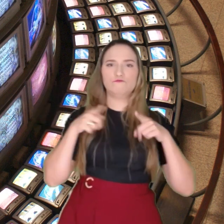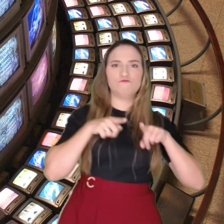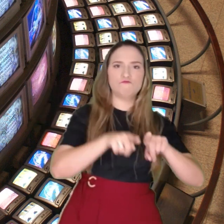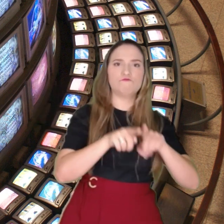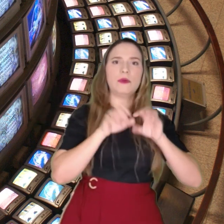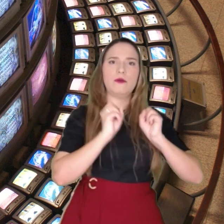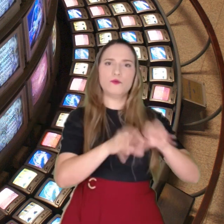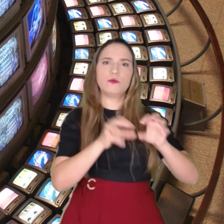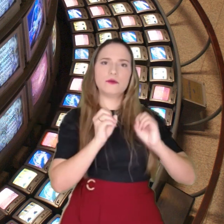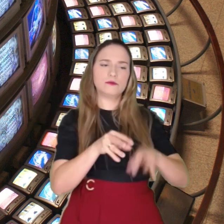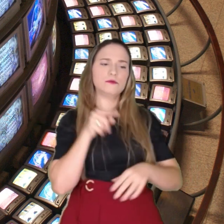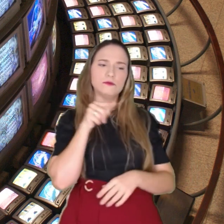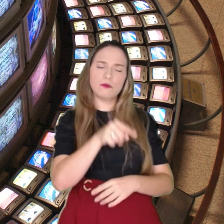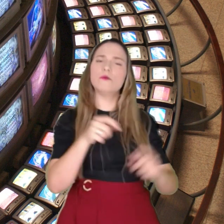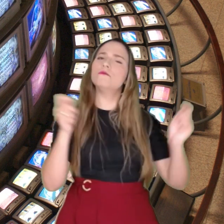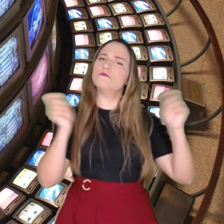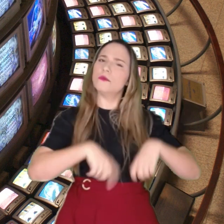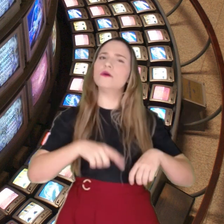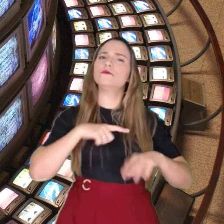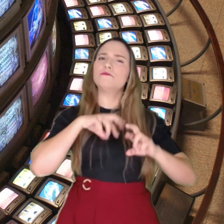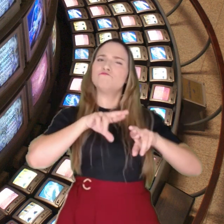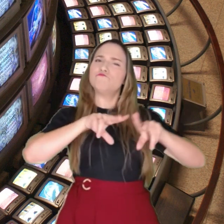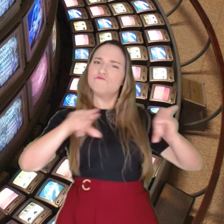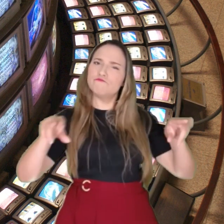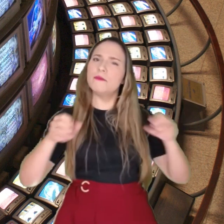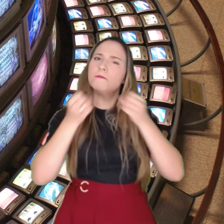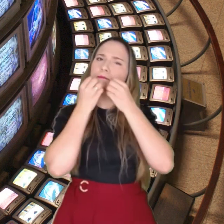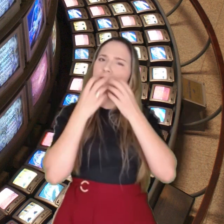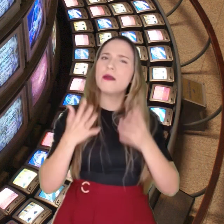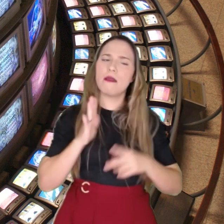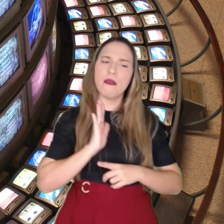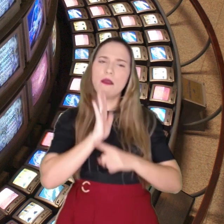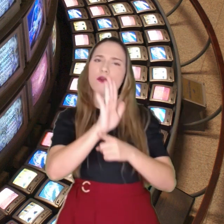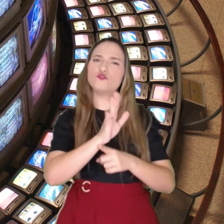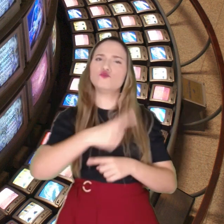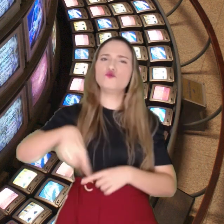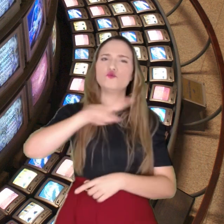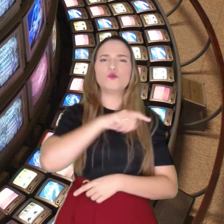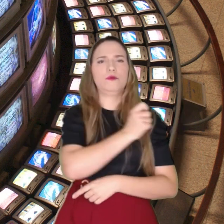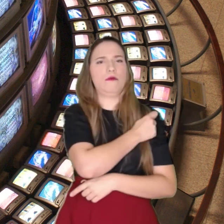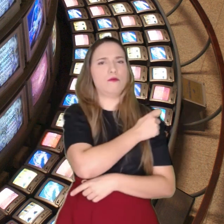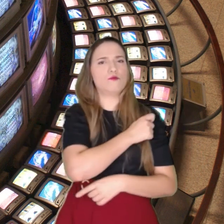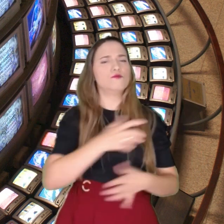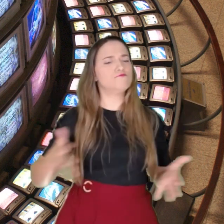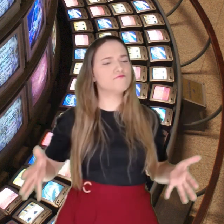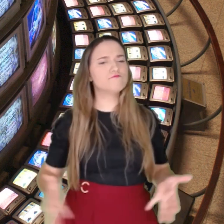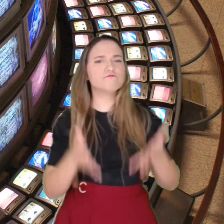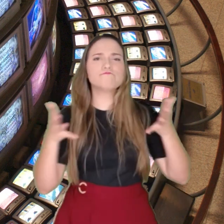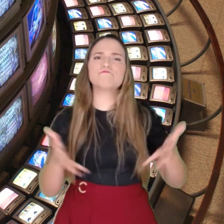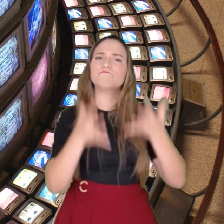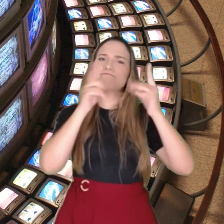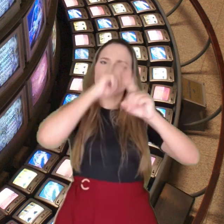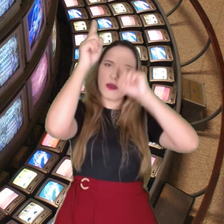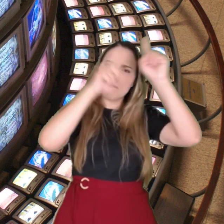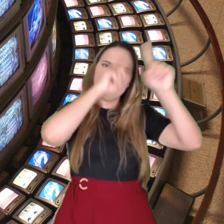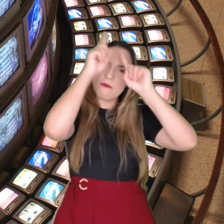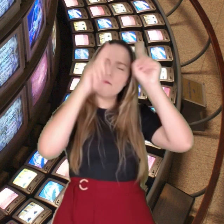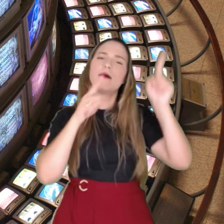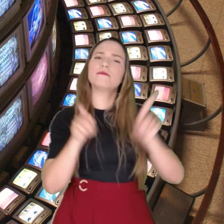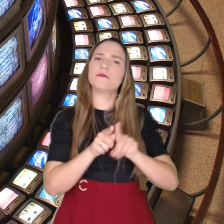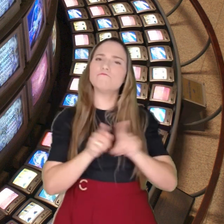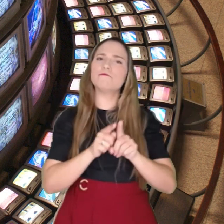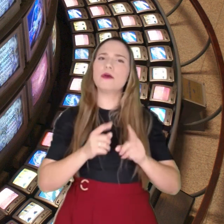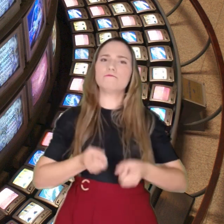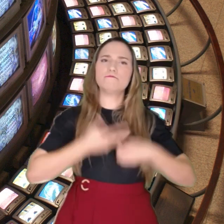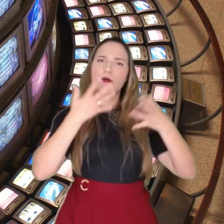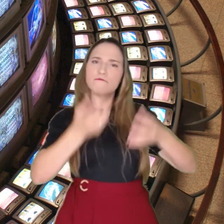proporcionar uma variedade de benefícios para os estudantes, estimulando a criatividade, a